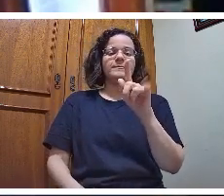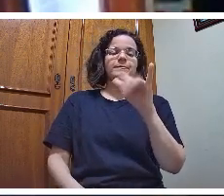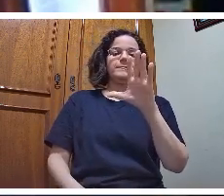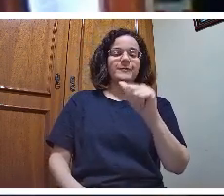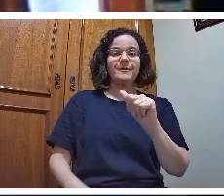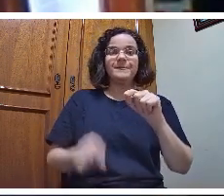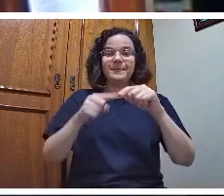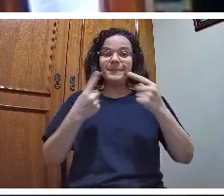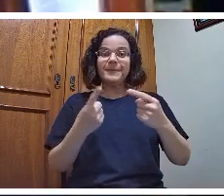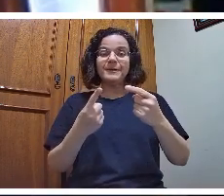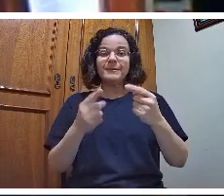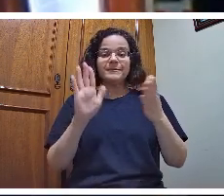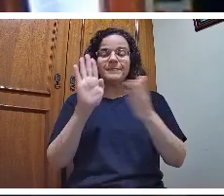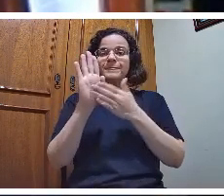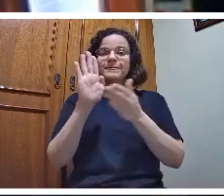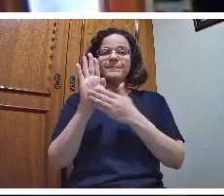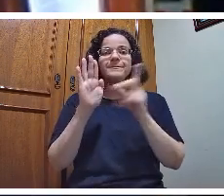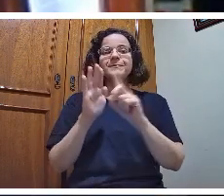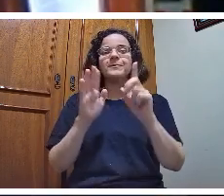didática formal